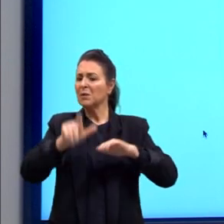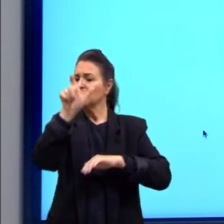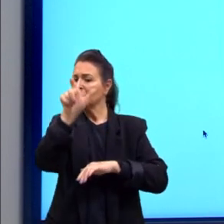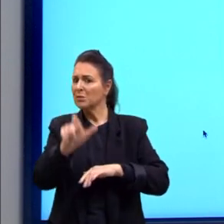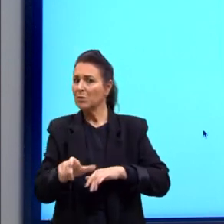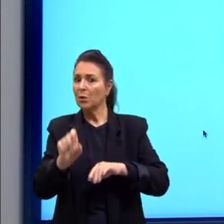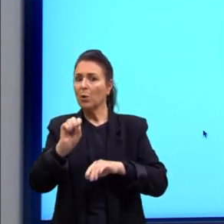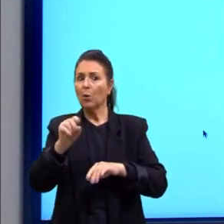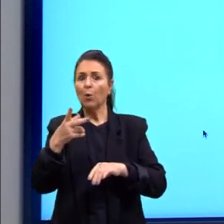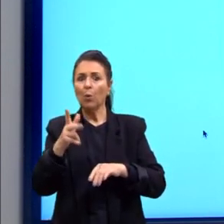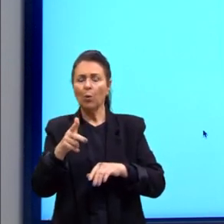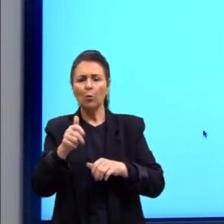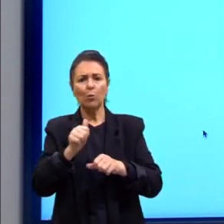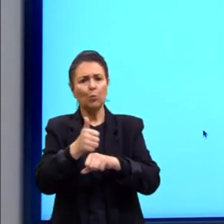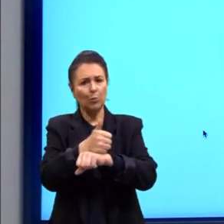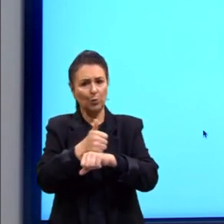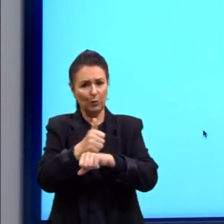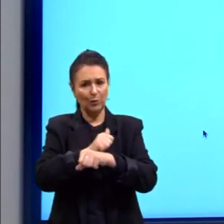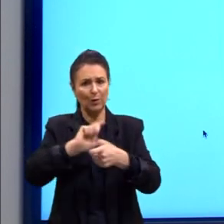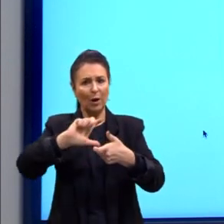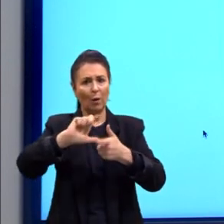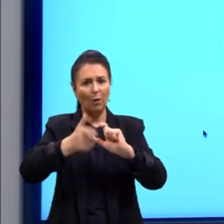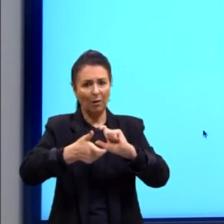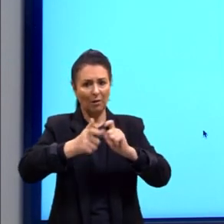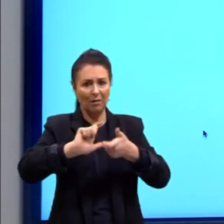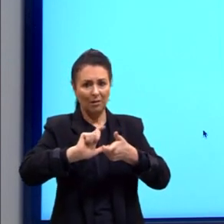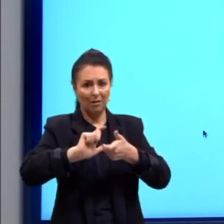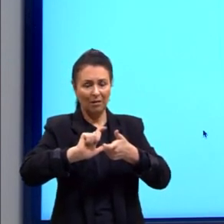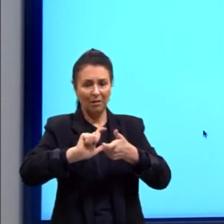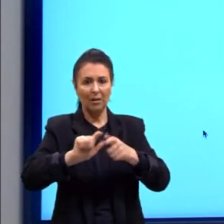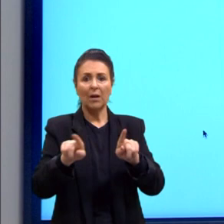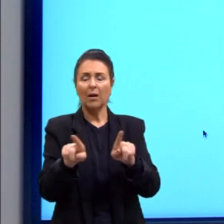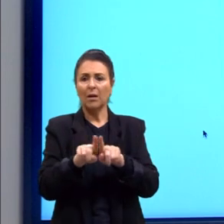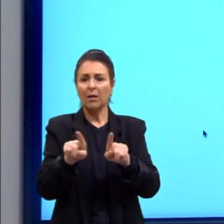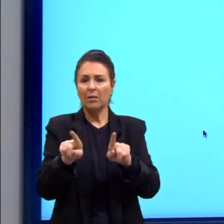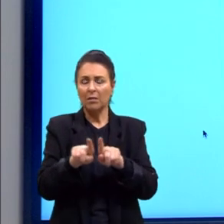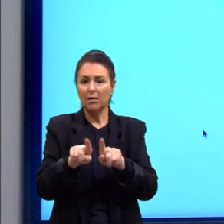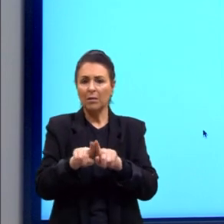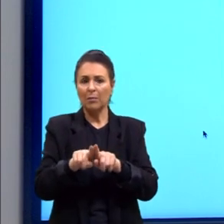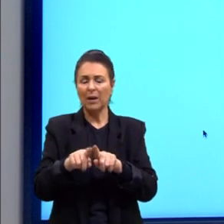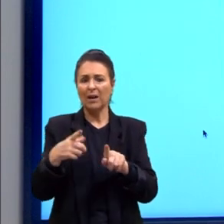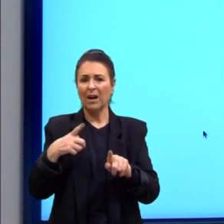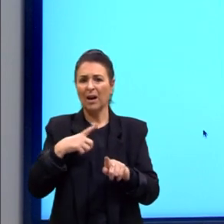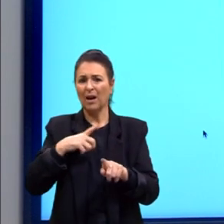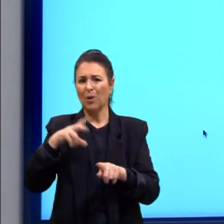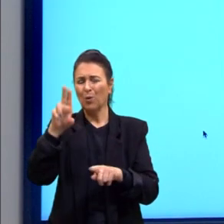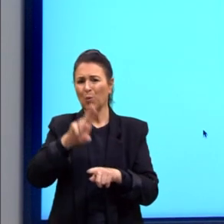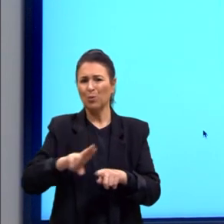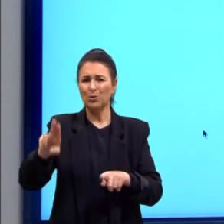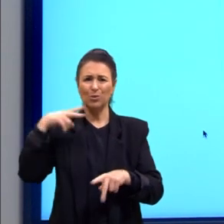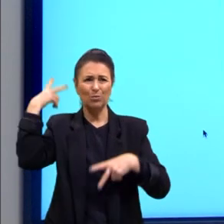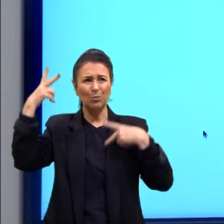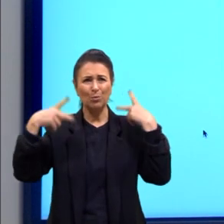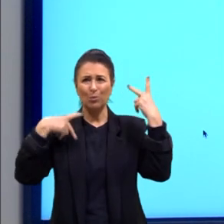mesmo um atleta, também pela sua exposição a tóxicos, poluição,